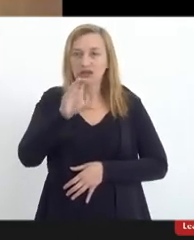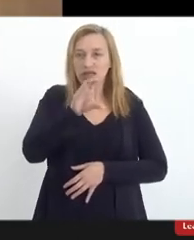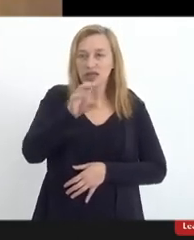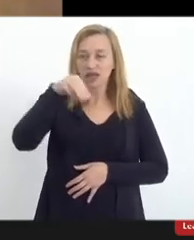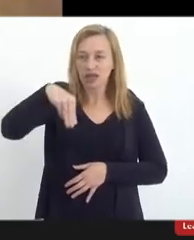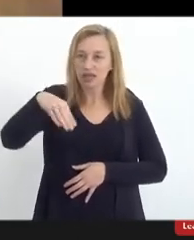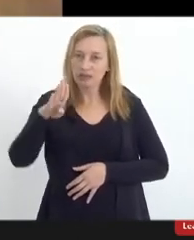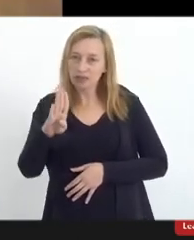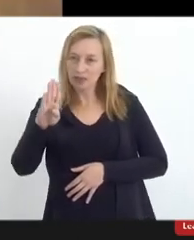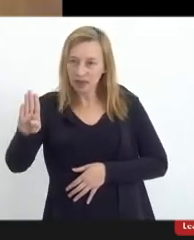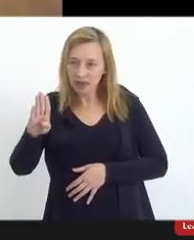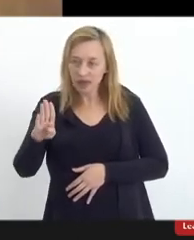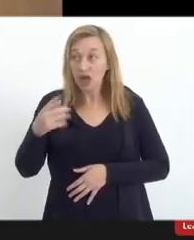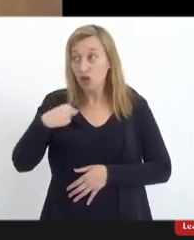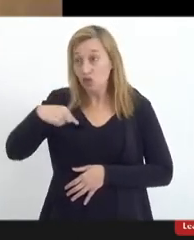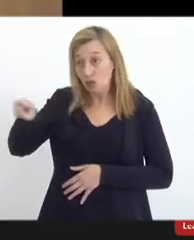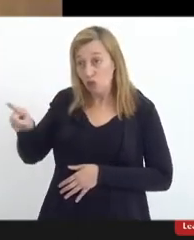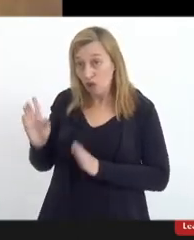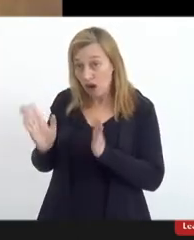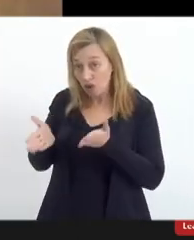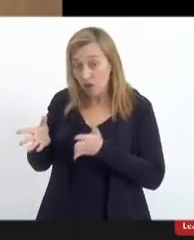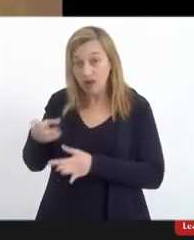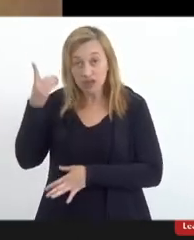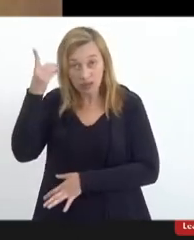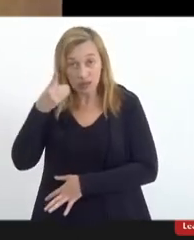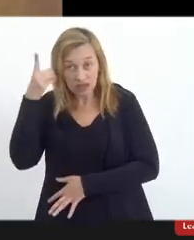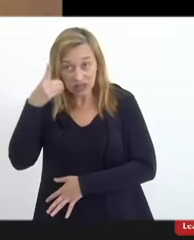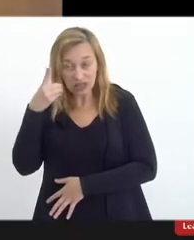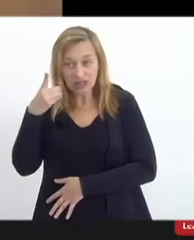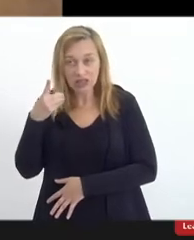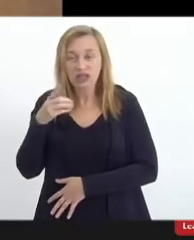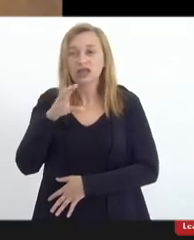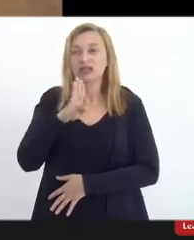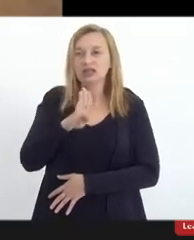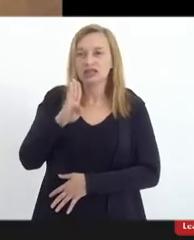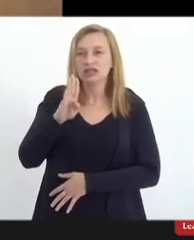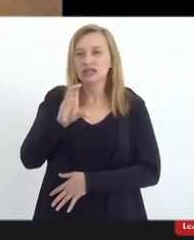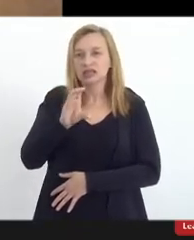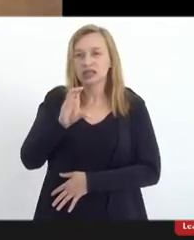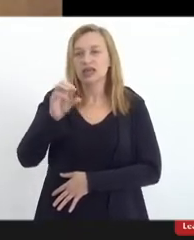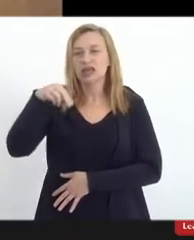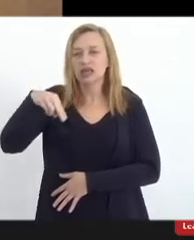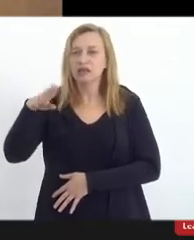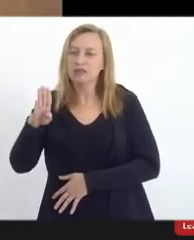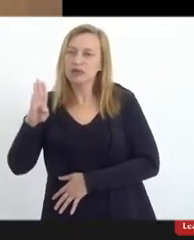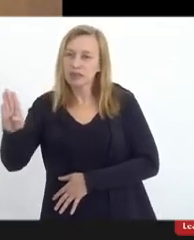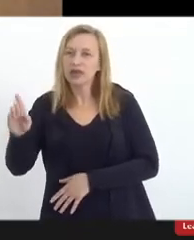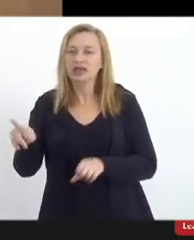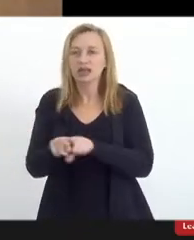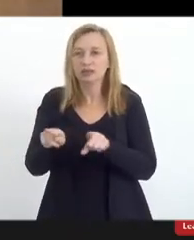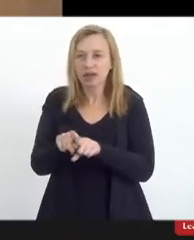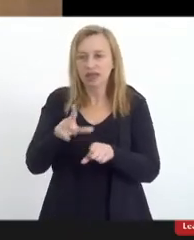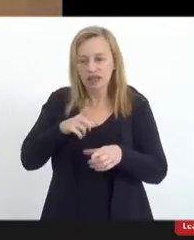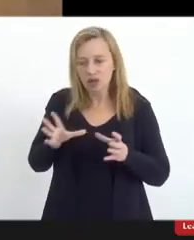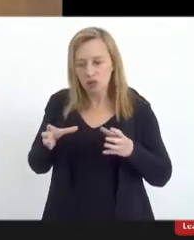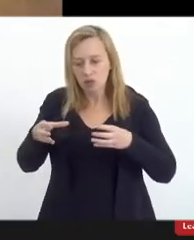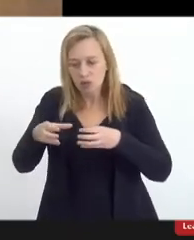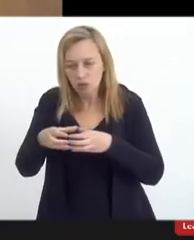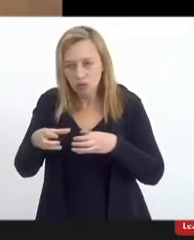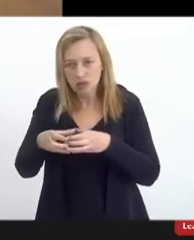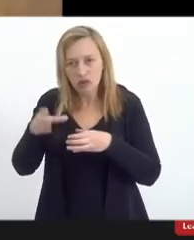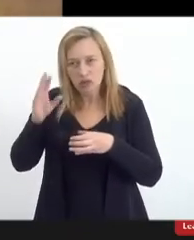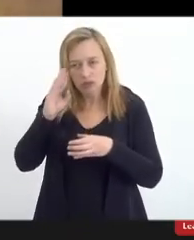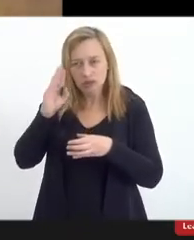e aí eu vou para a CNBB agora, senhora deputada, em que a CNBB também tem uma comissão episcopal